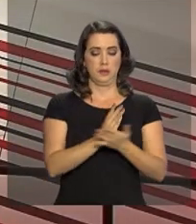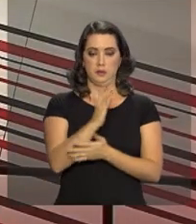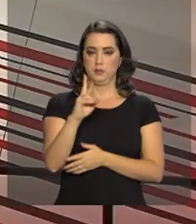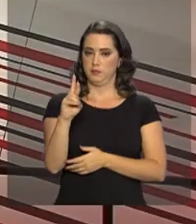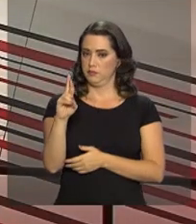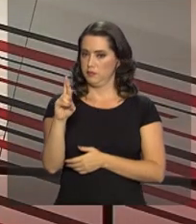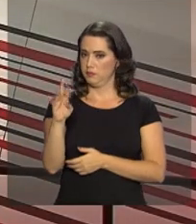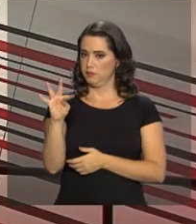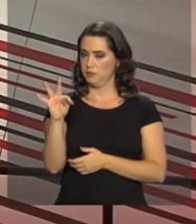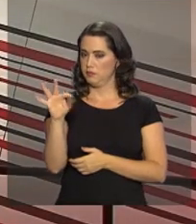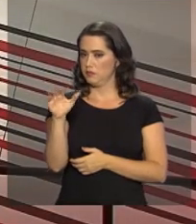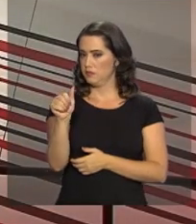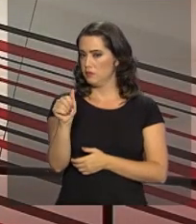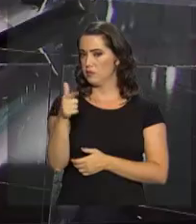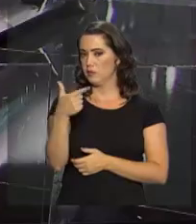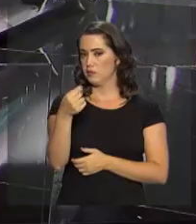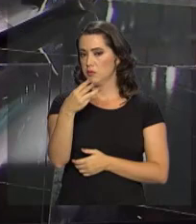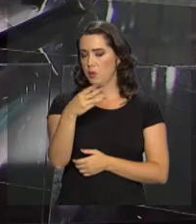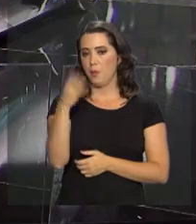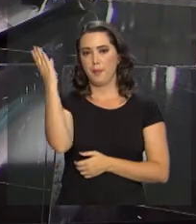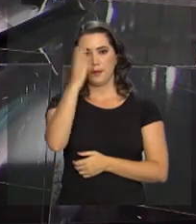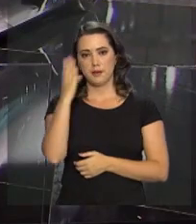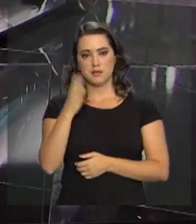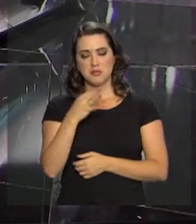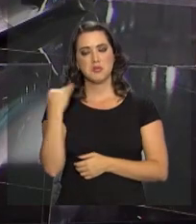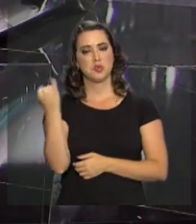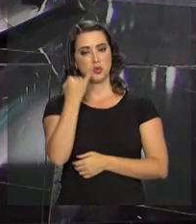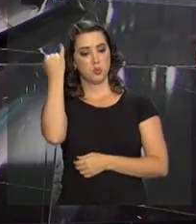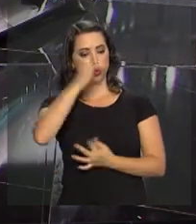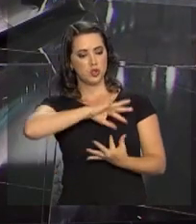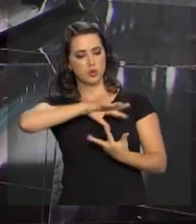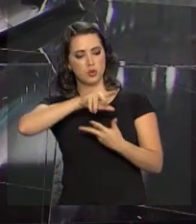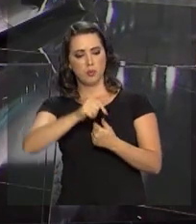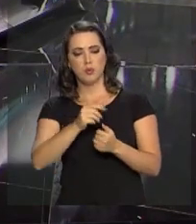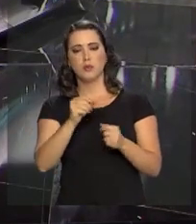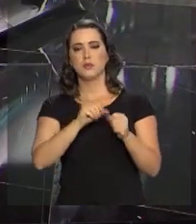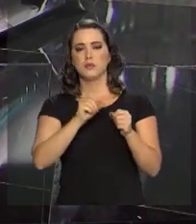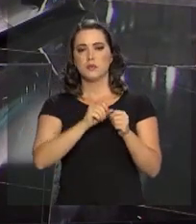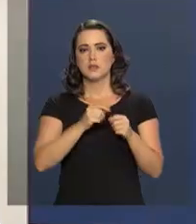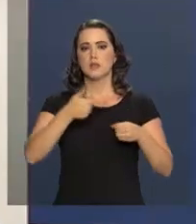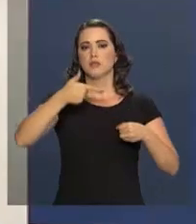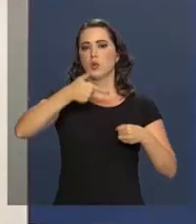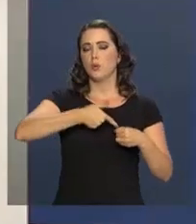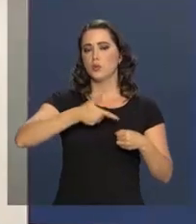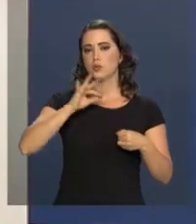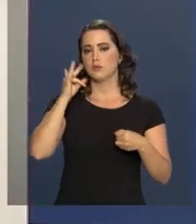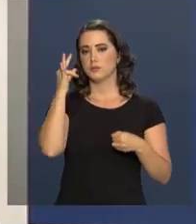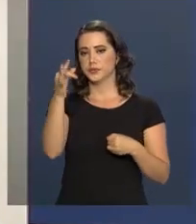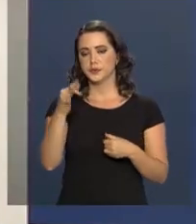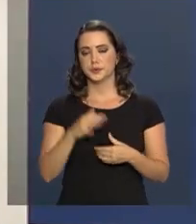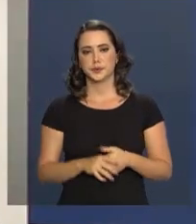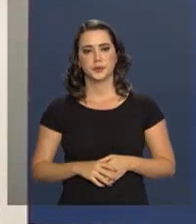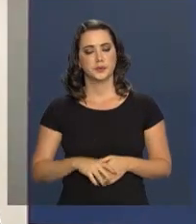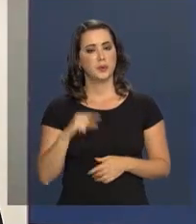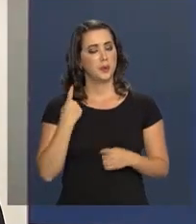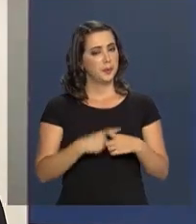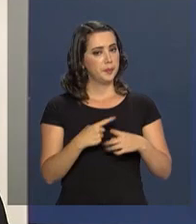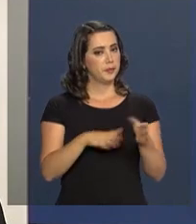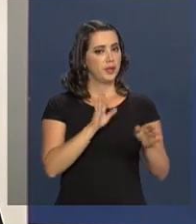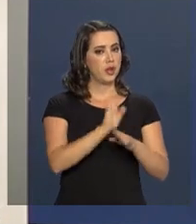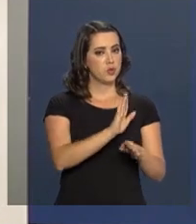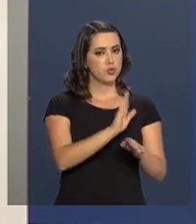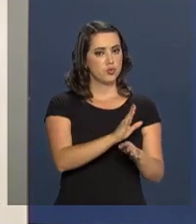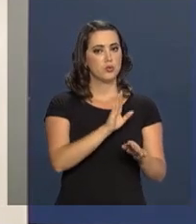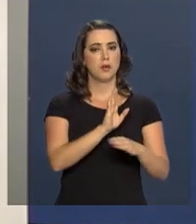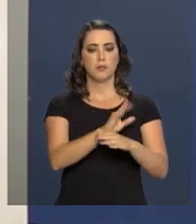2030, o Brasil ganhe destaque mundial na produção de combustíveis para o futuro. Ele dá um apoio à pesquisa e desenvolvimento.